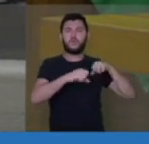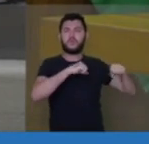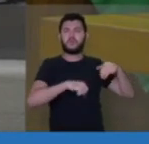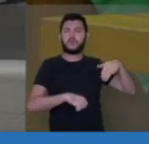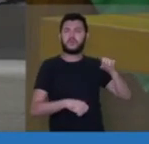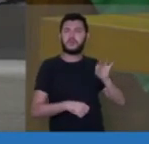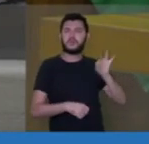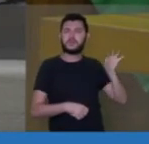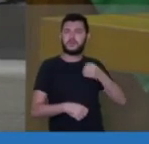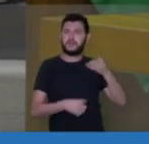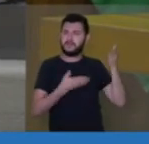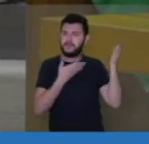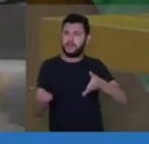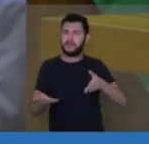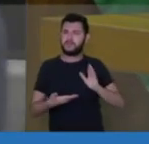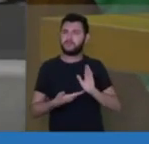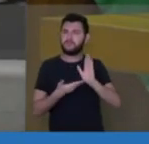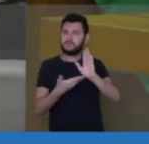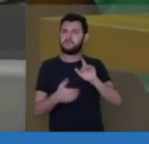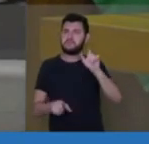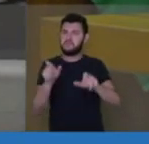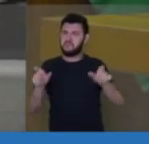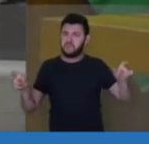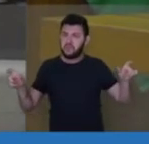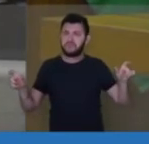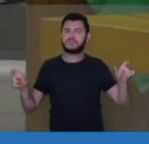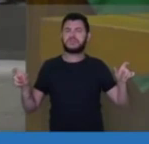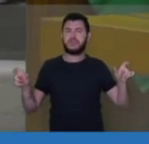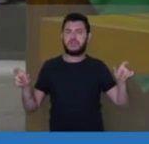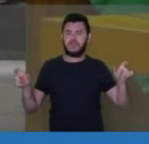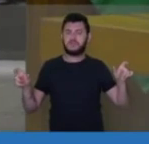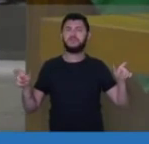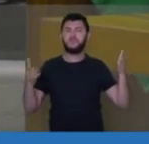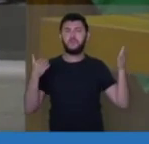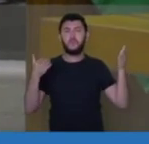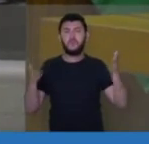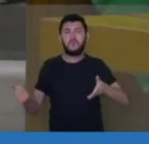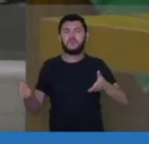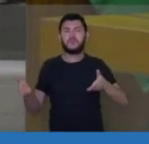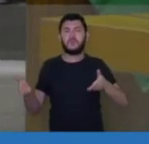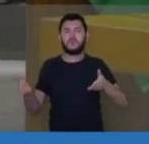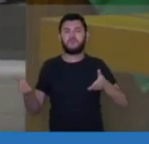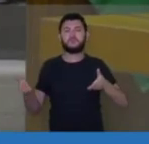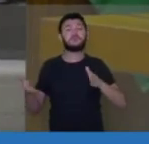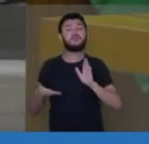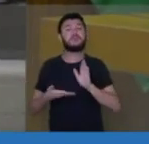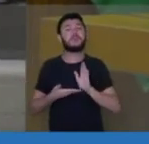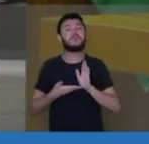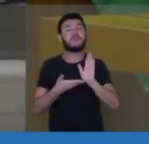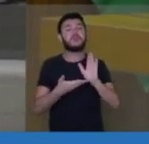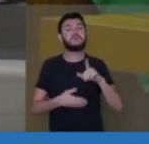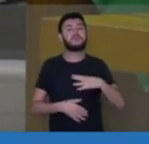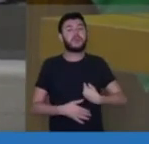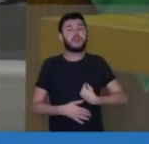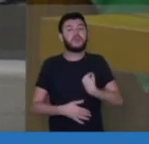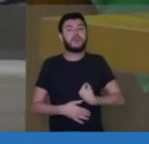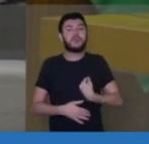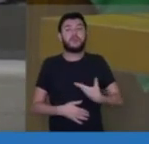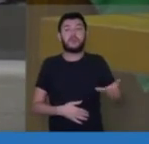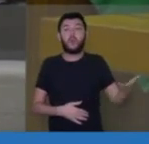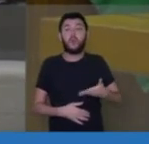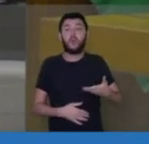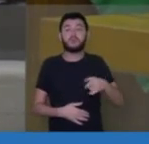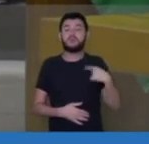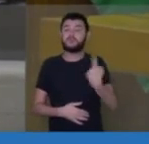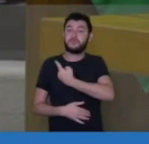Câmara de Deputados, todas e todos vocês foram convidados por essa Câmara para estarem aqui presentes, porque nós vamos